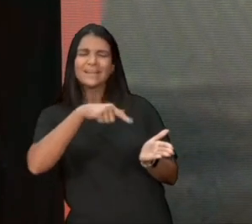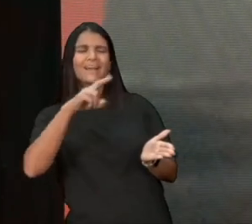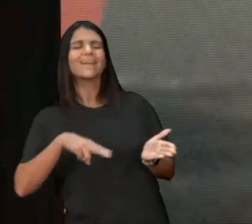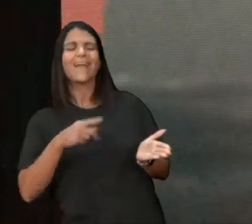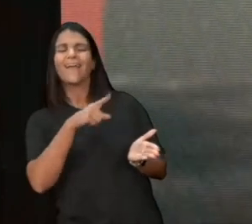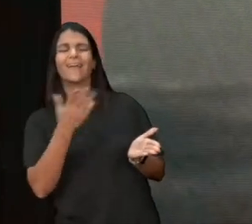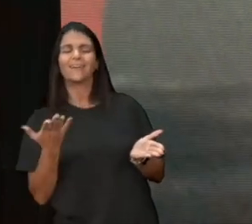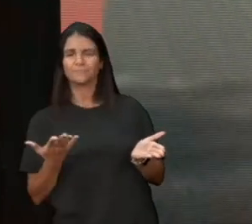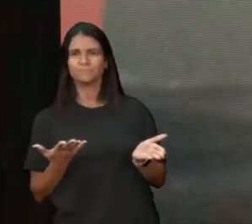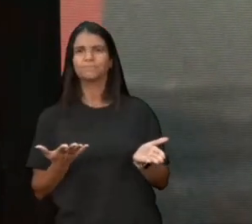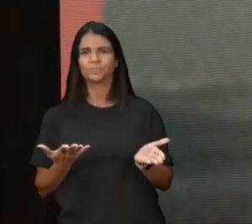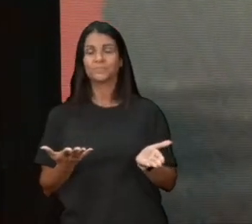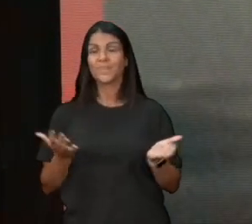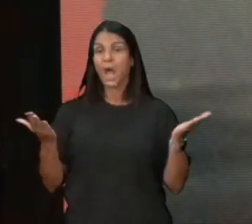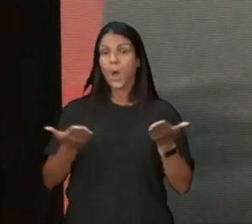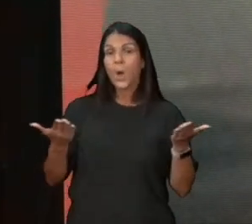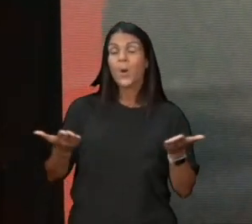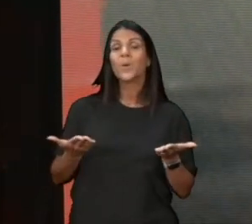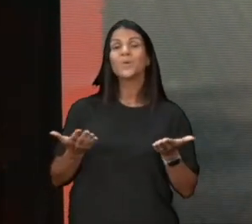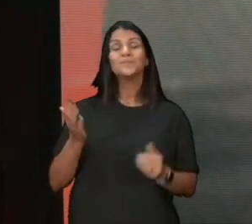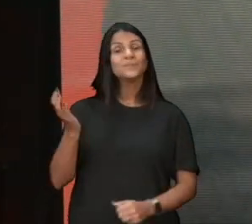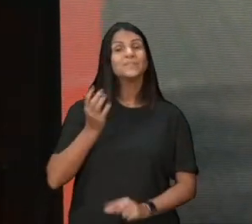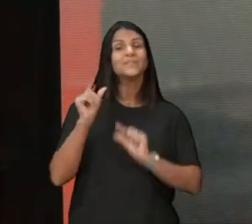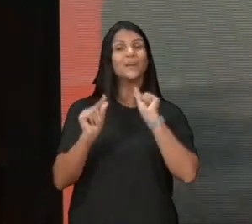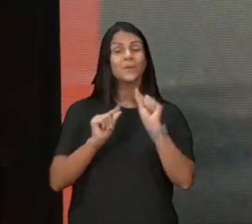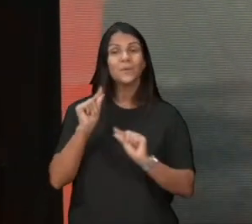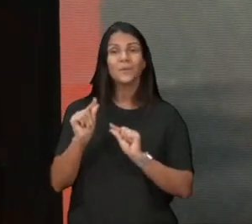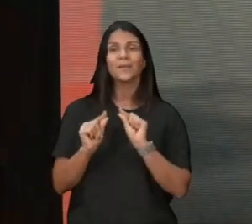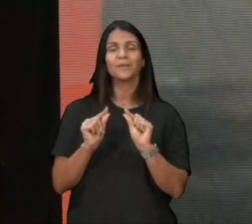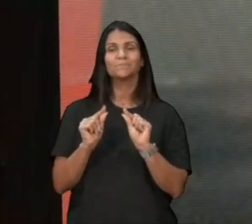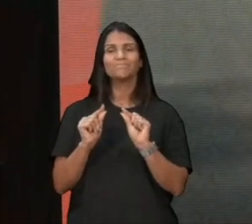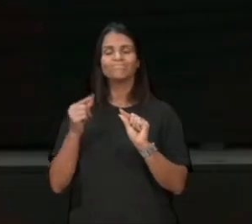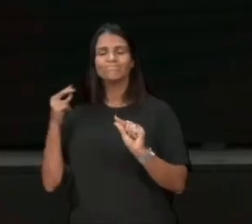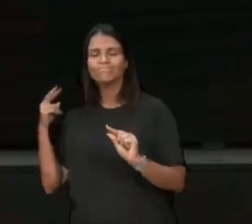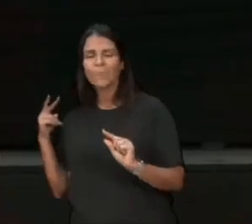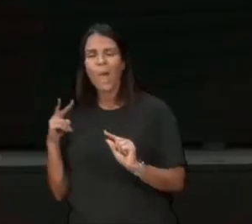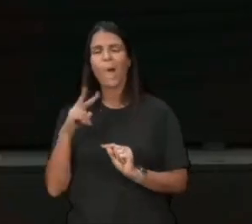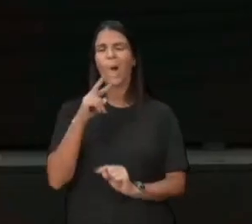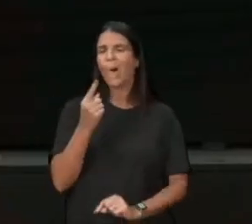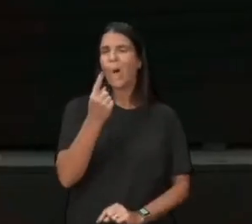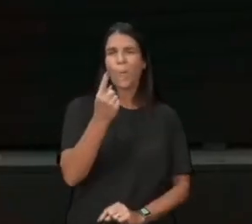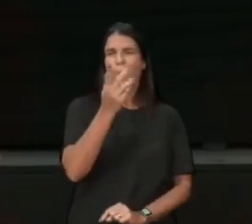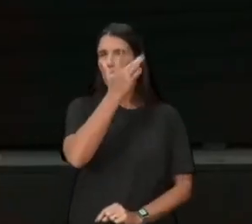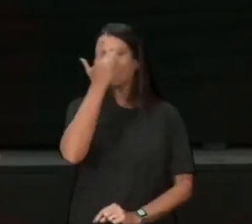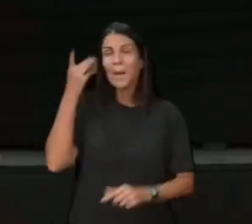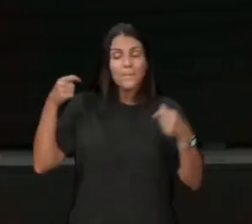mas hoje, eu quero, que a gente olhe para uma pessoa, que tem que ser imitada,